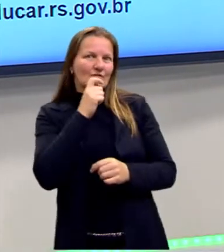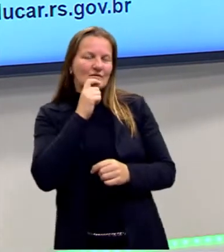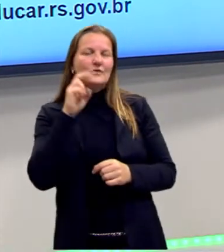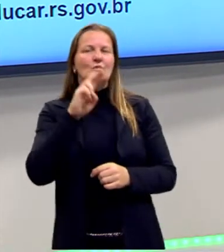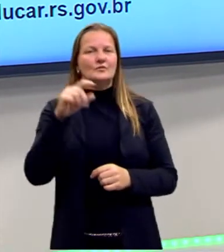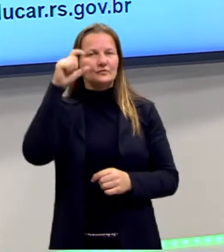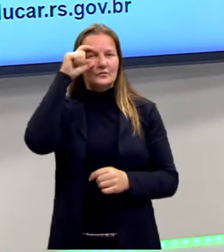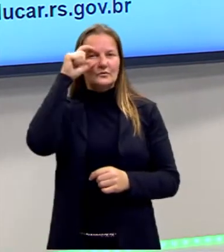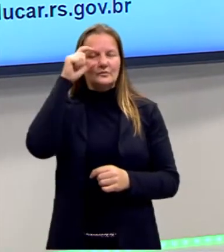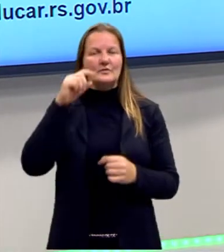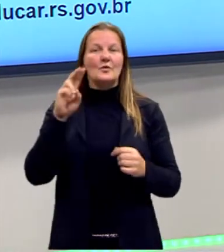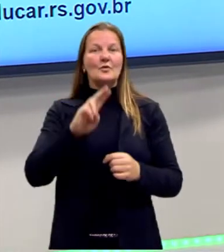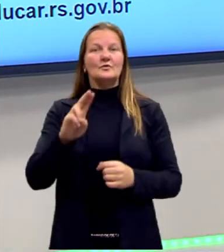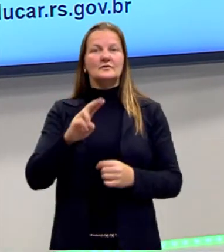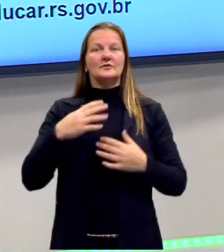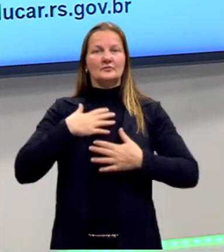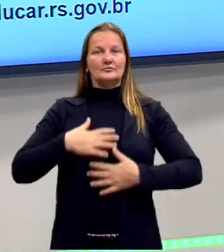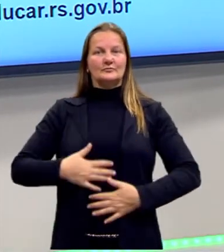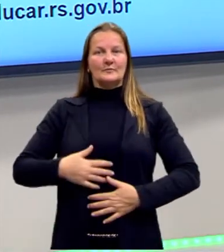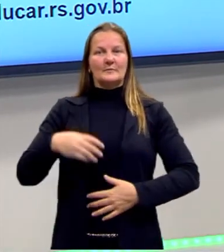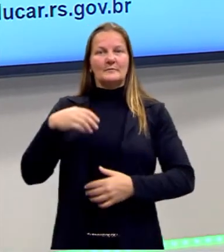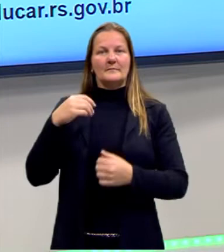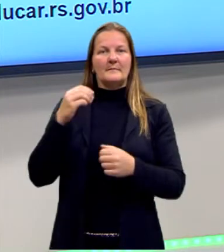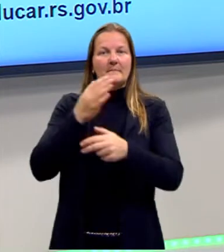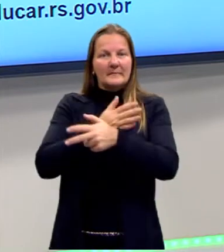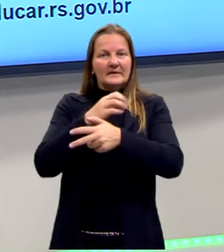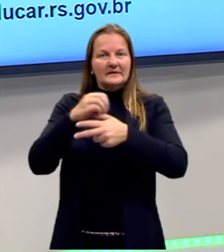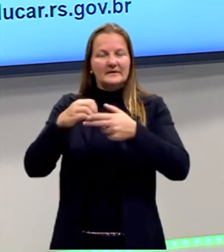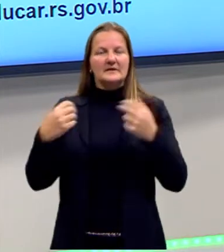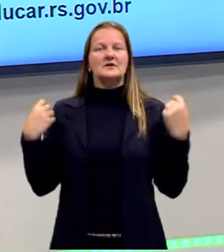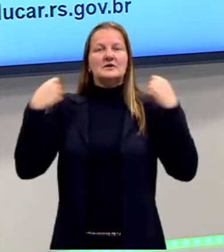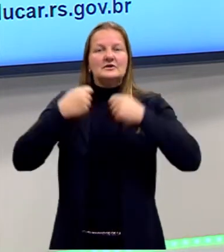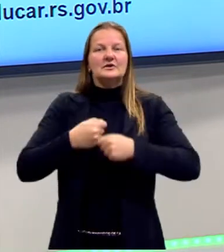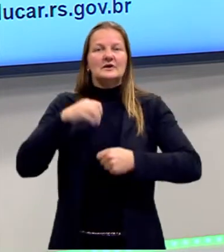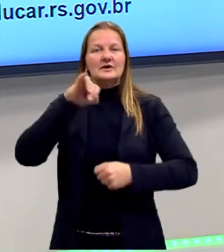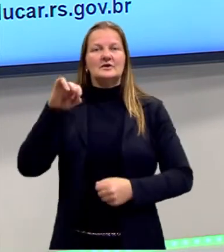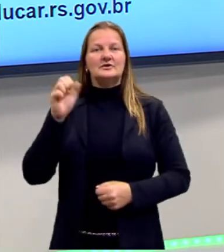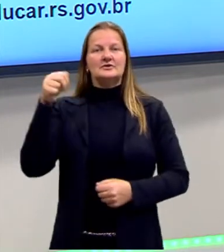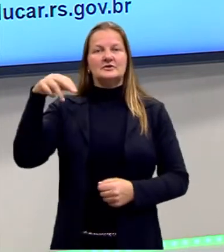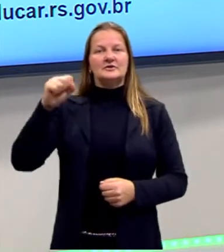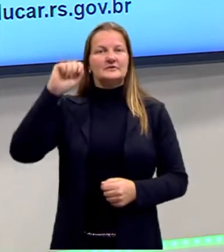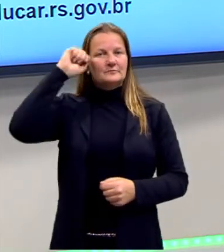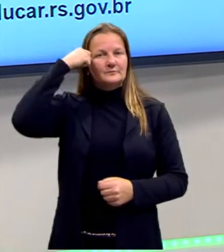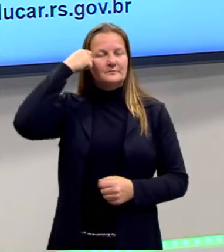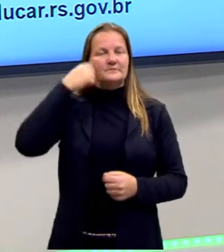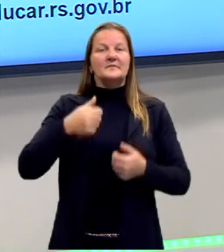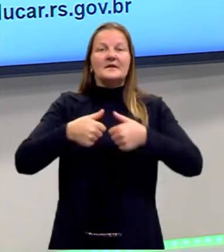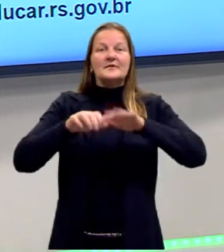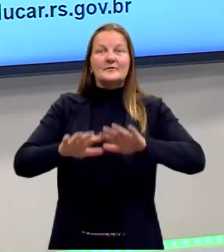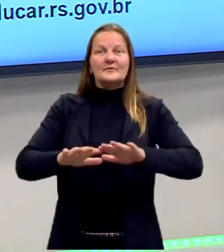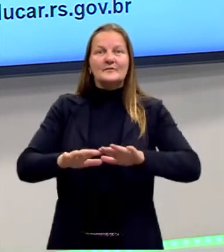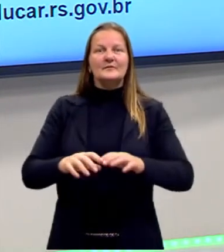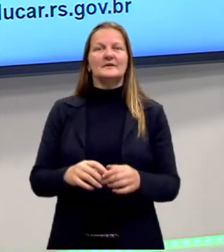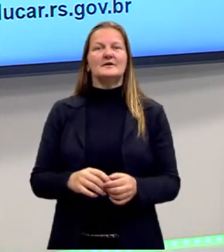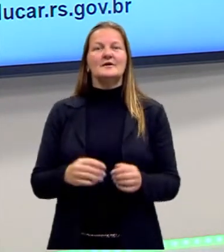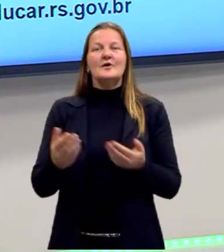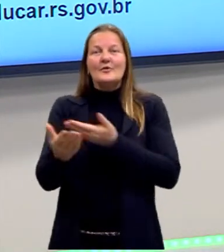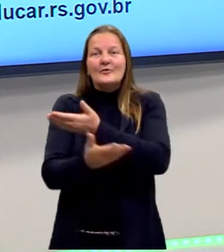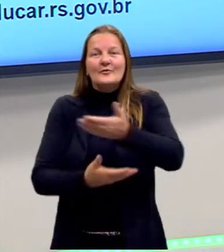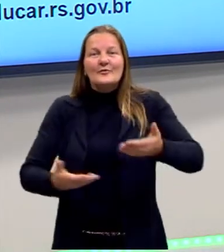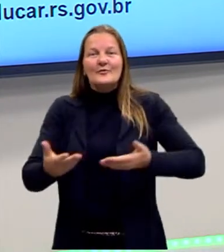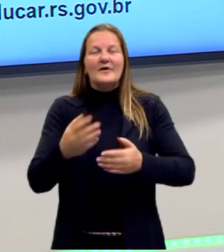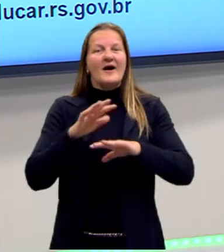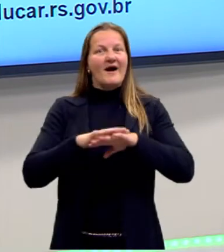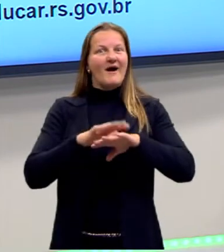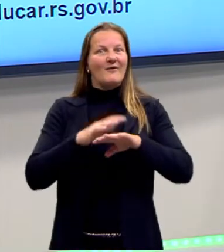óculos, estou utilizando a camiseta do pré-enem e uma jaqueta jeans na cor preta. Estamos aqui então para compartilhar mais